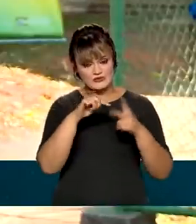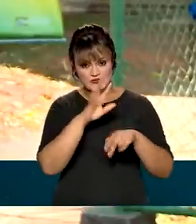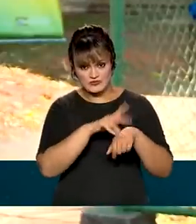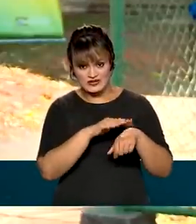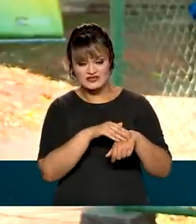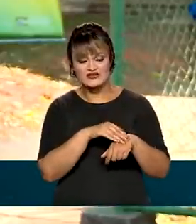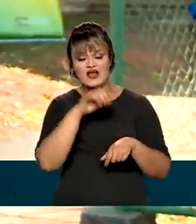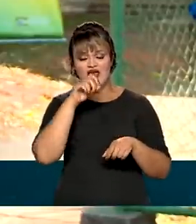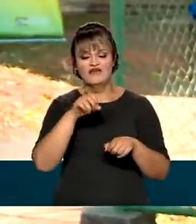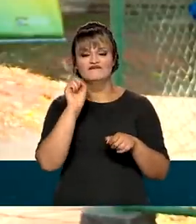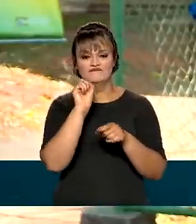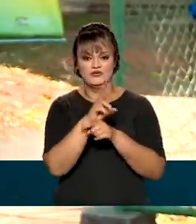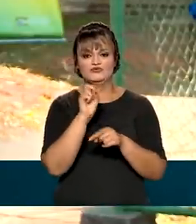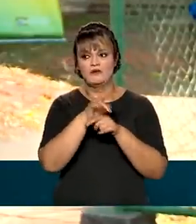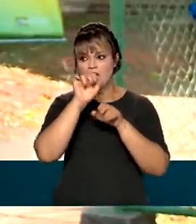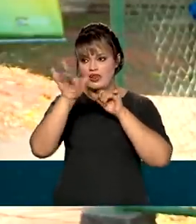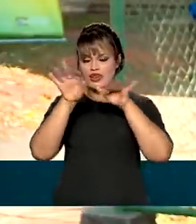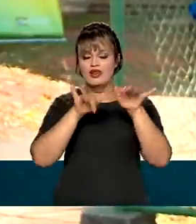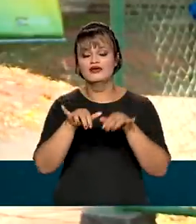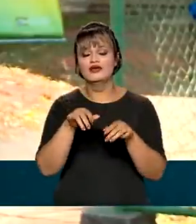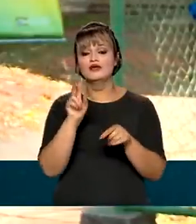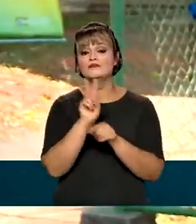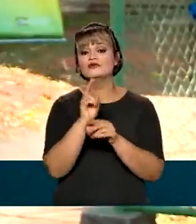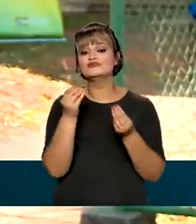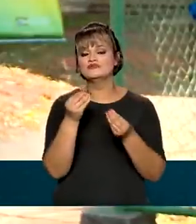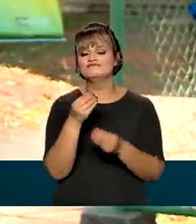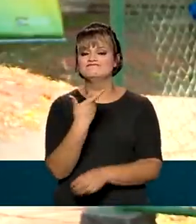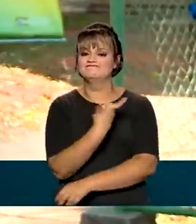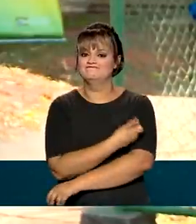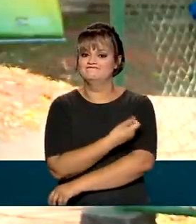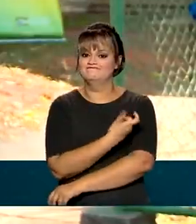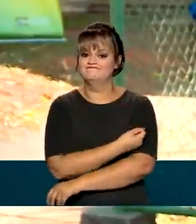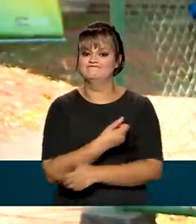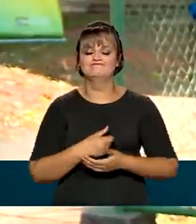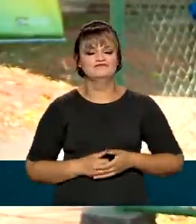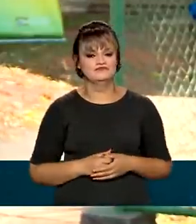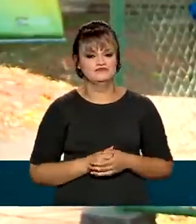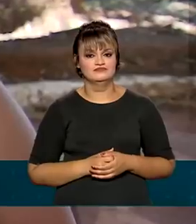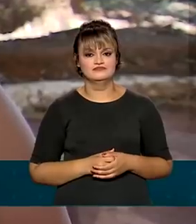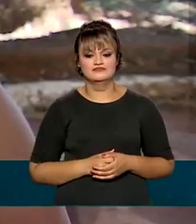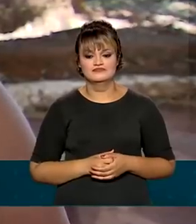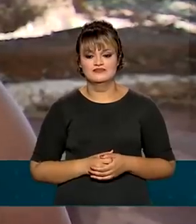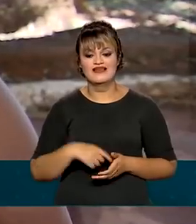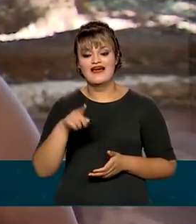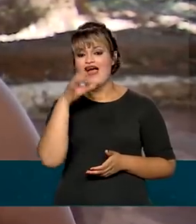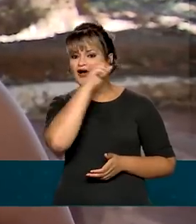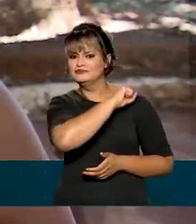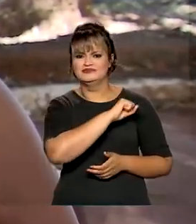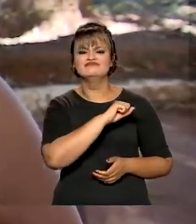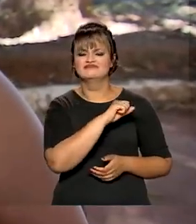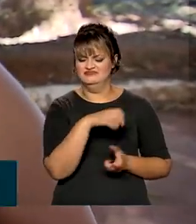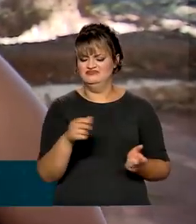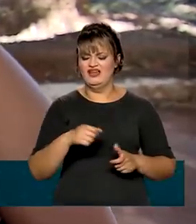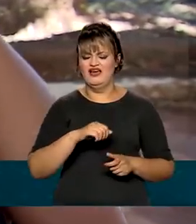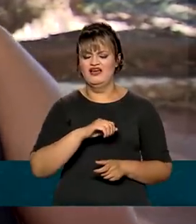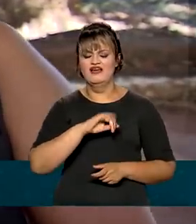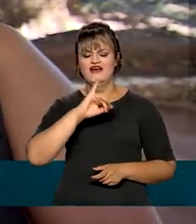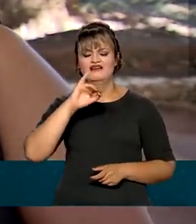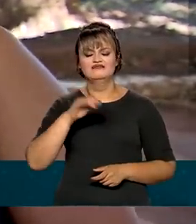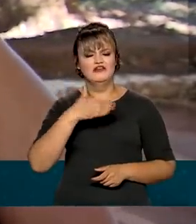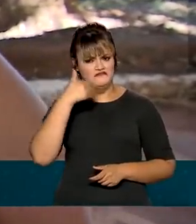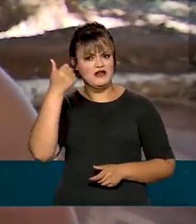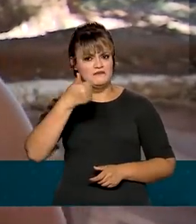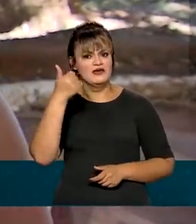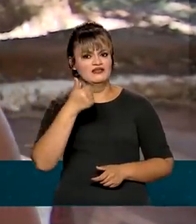doenças virais e a vacina é a melhor forma de prevenção contra elas. É muito rápido, vale a pena se vacinar, né?